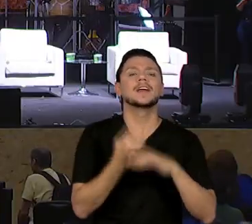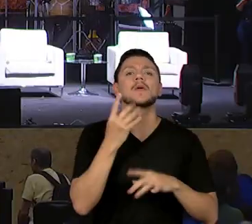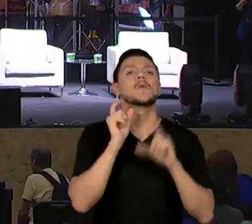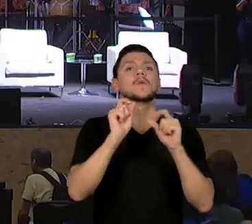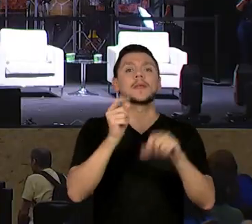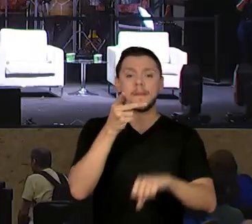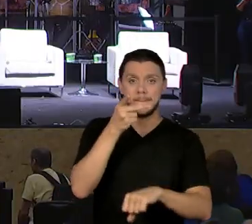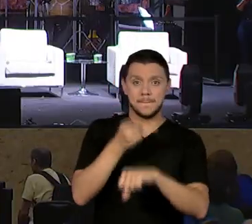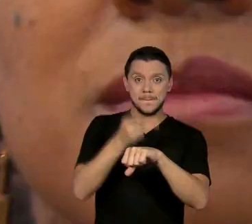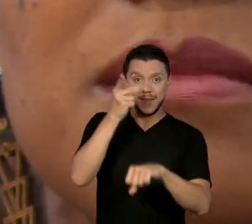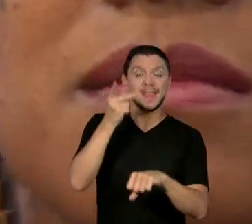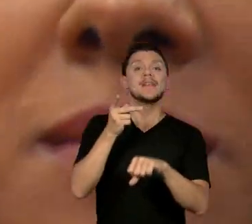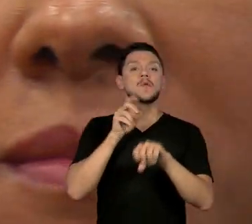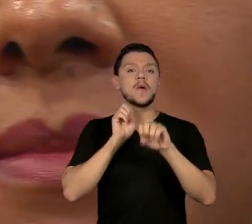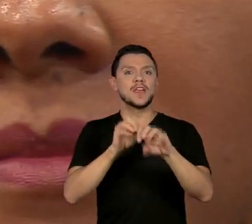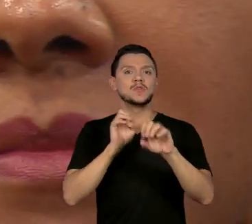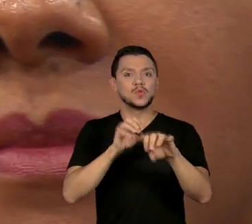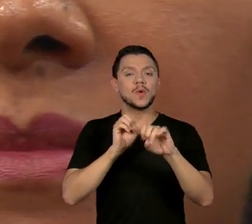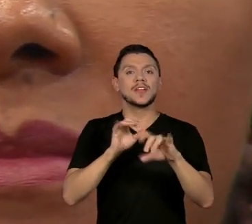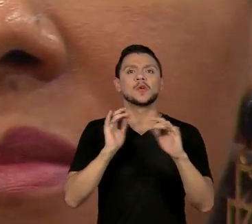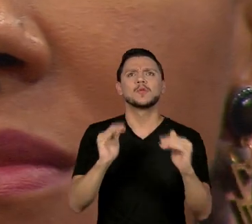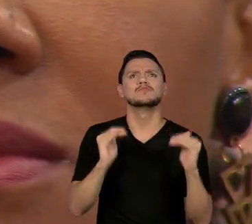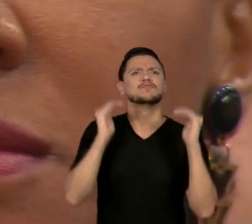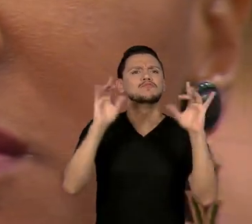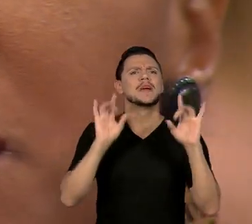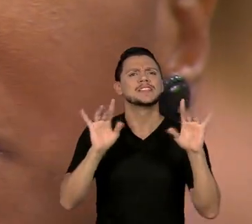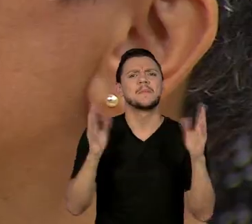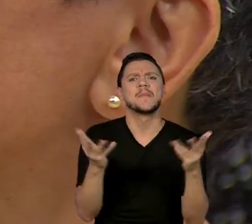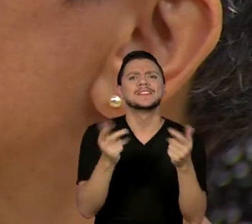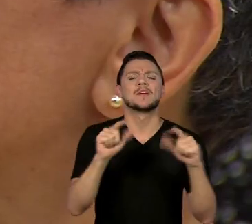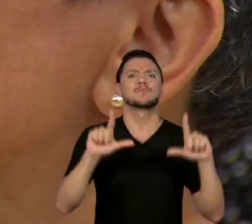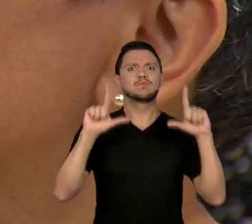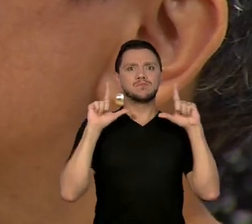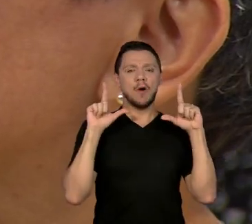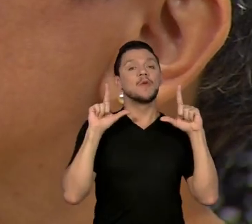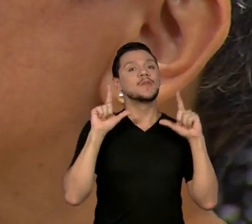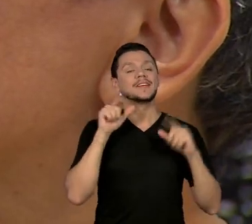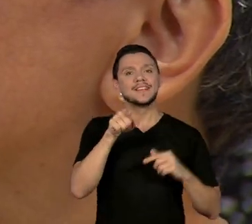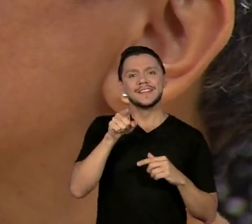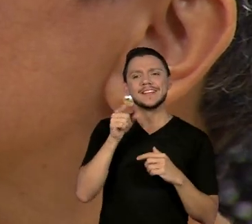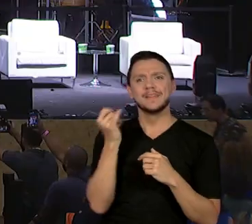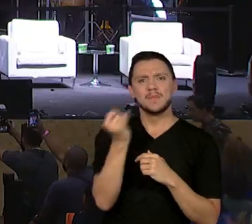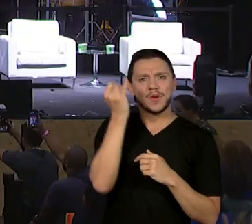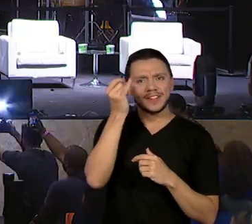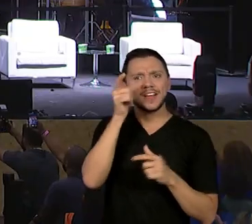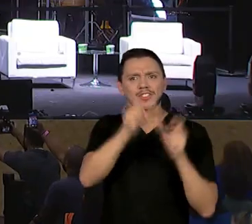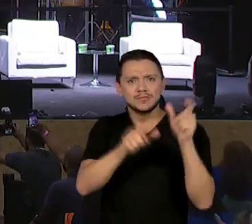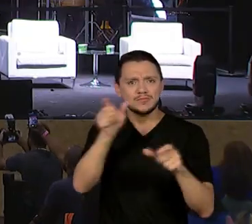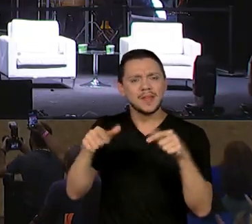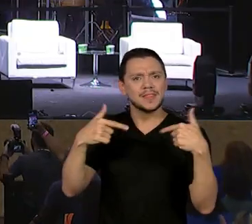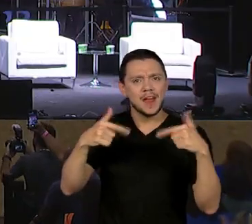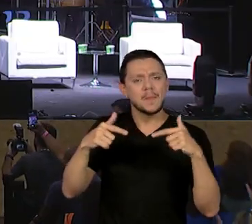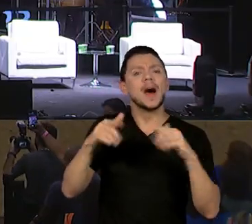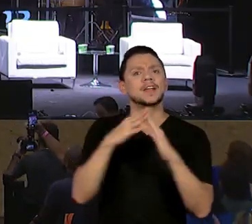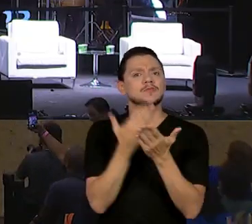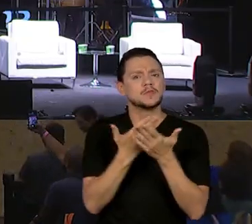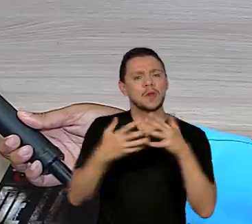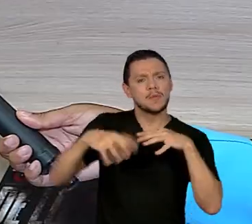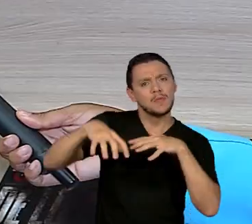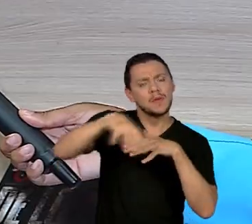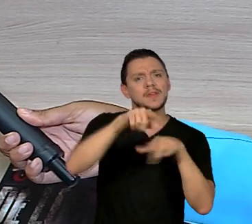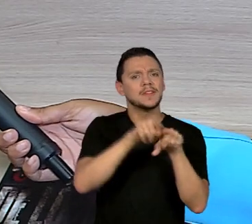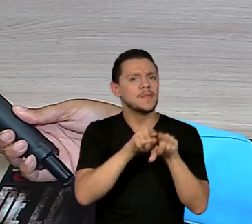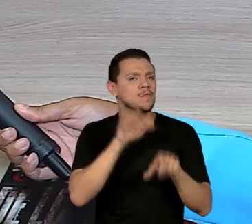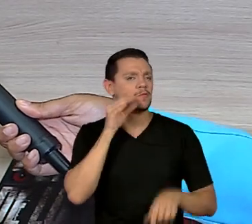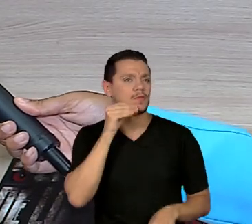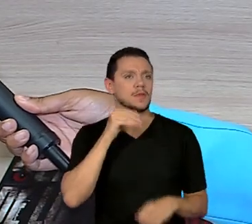Educador em Destaque, reconhecendo a importância dos educadores e servidores da rede municipal de ensino. Premiamos